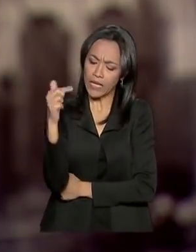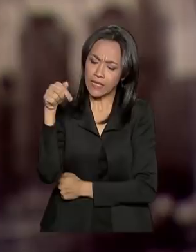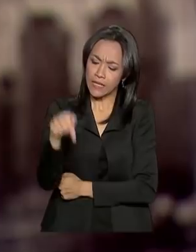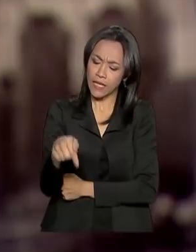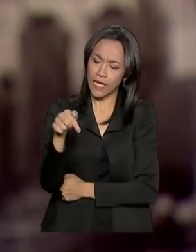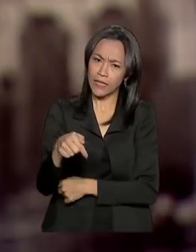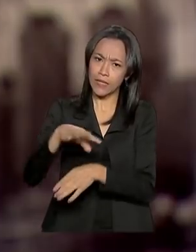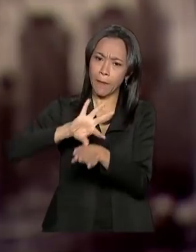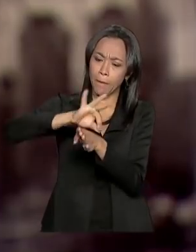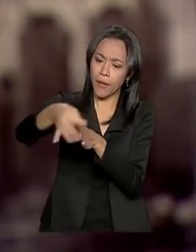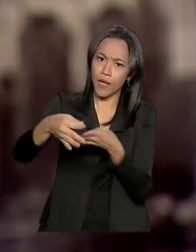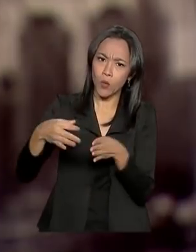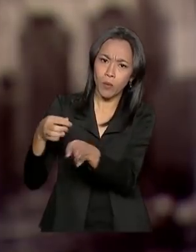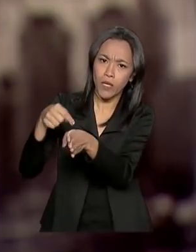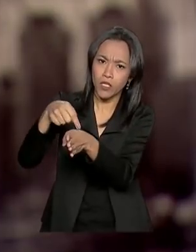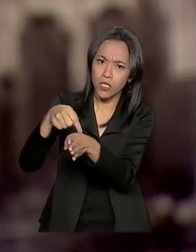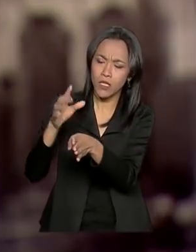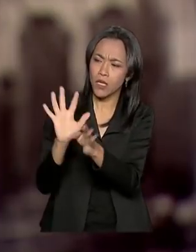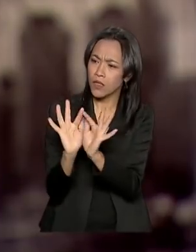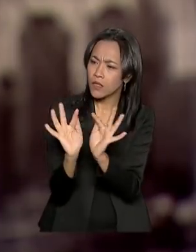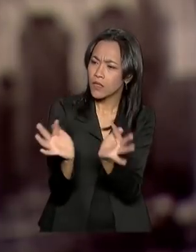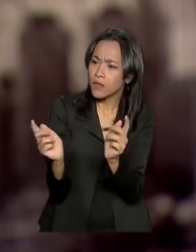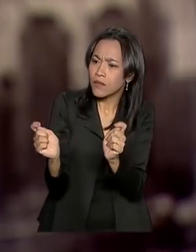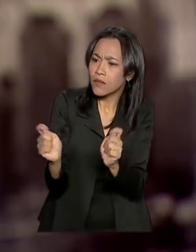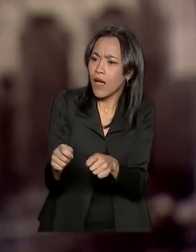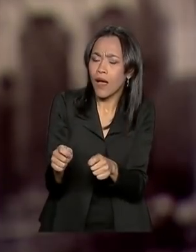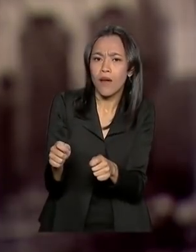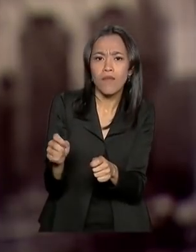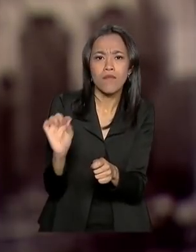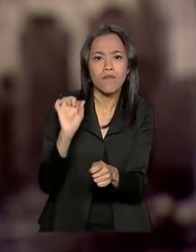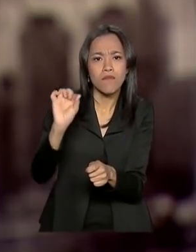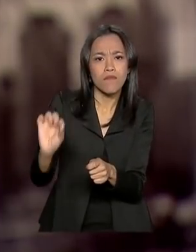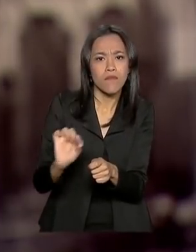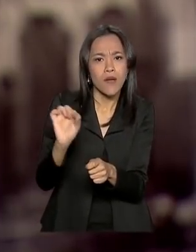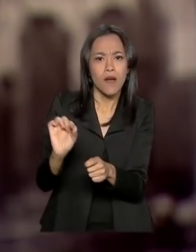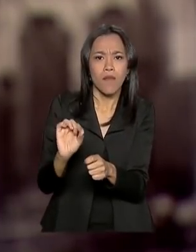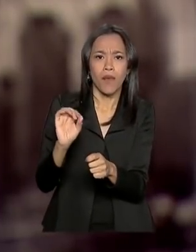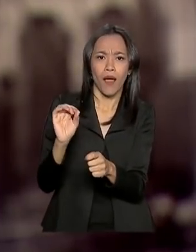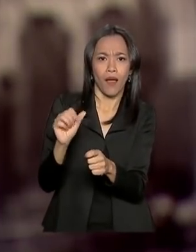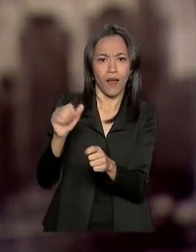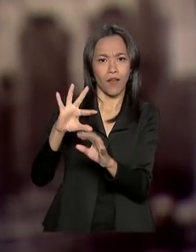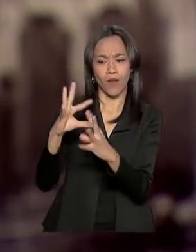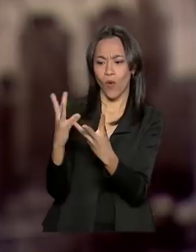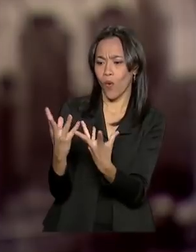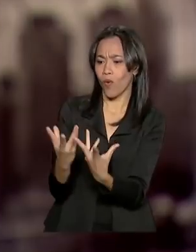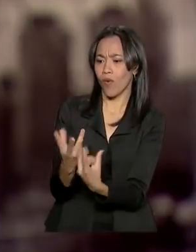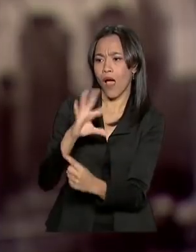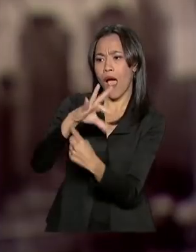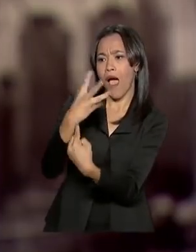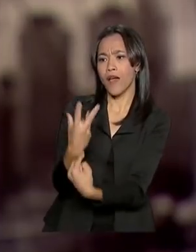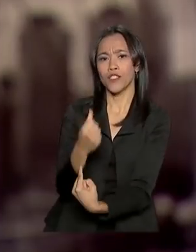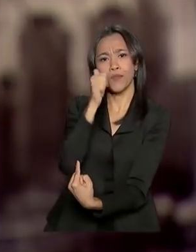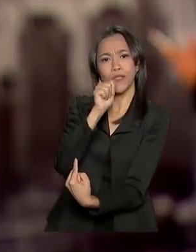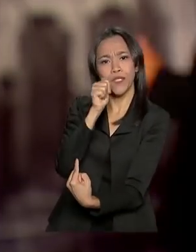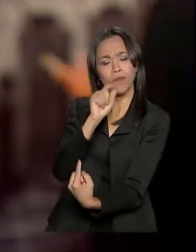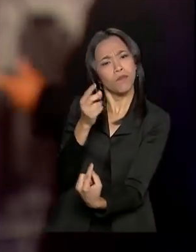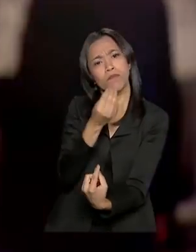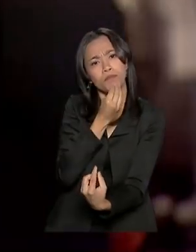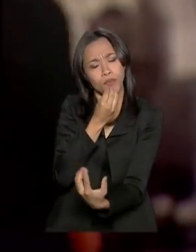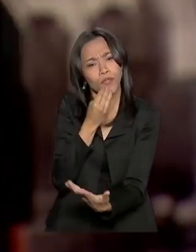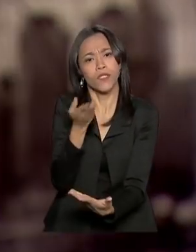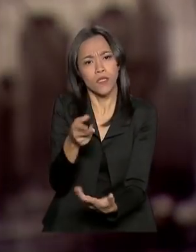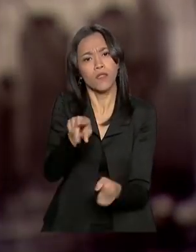da tilápia tem resistência e delicadeza para se transformar num acessório feminino delicado, por que não teria essa mesma